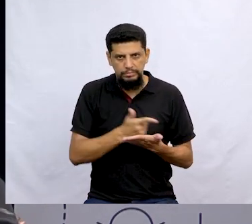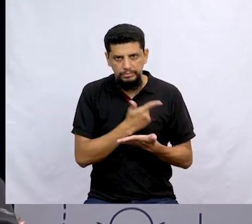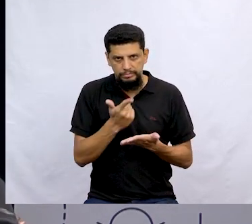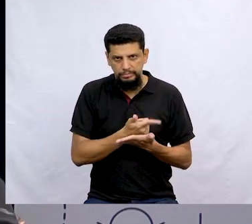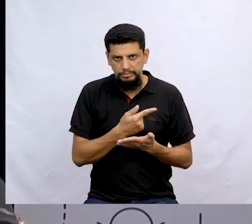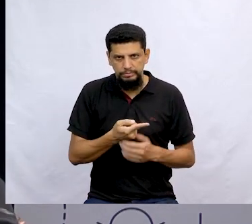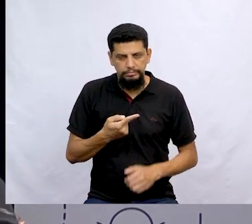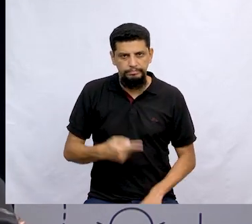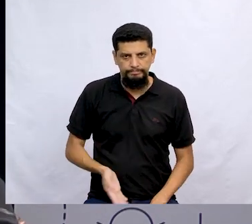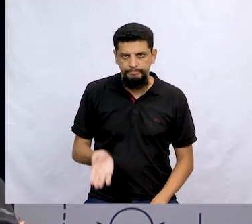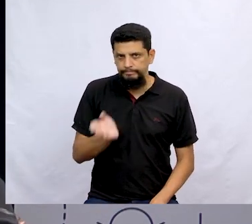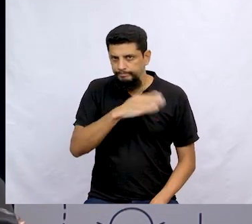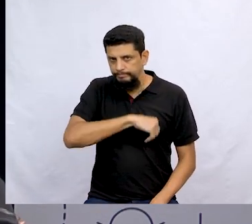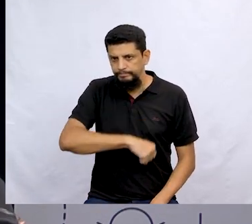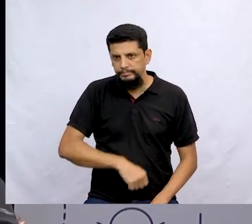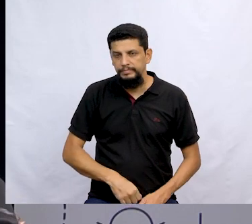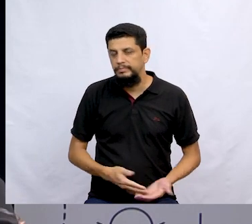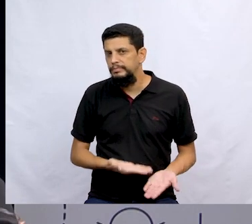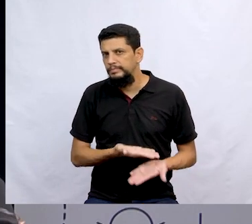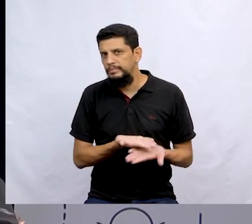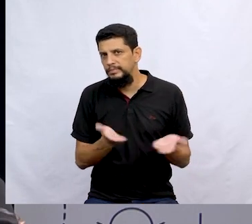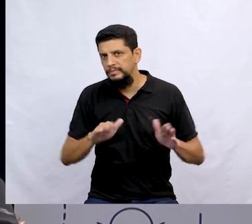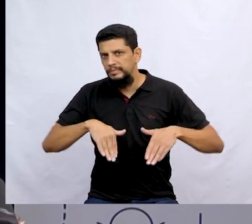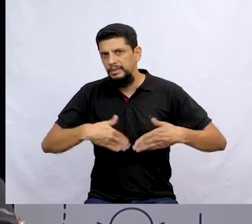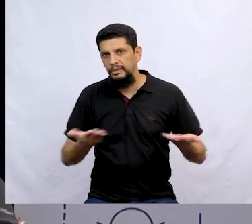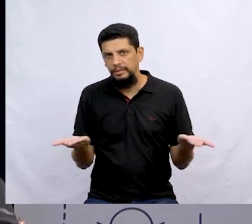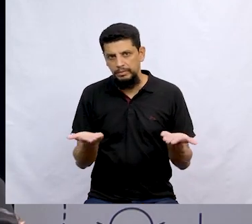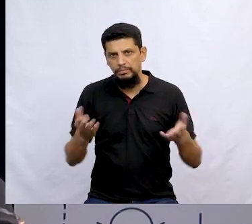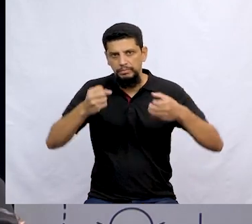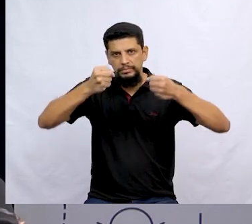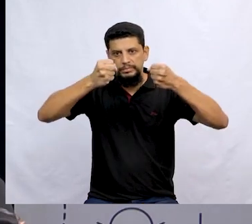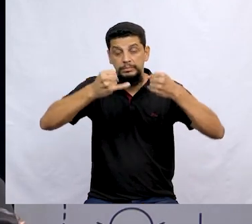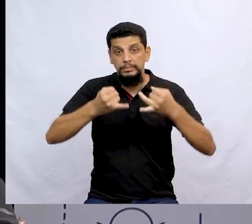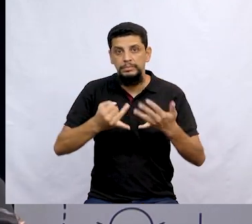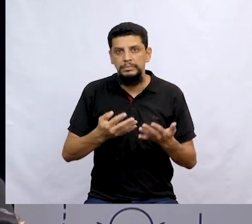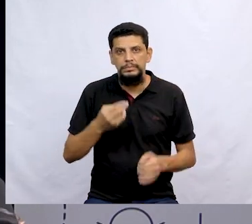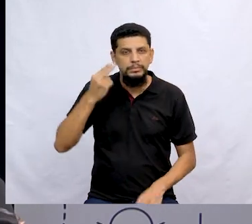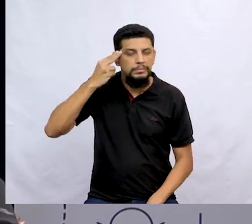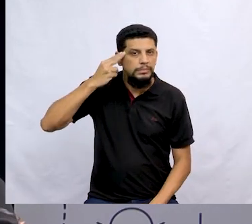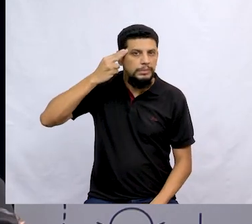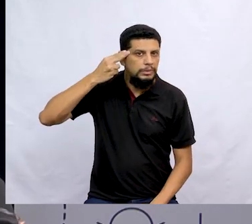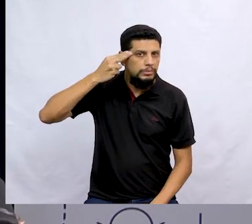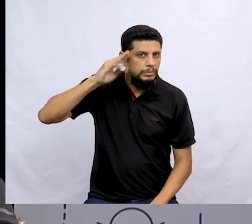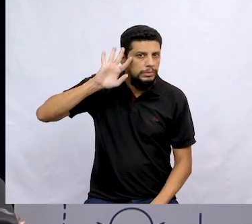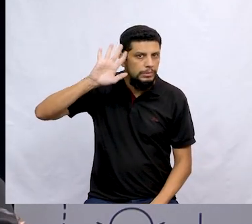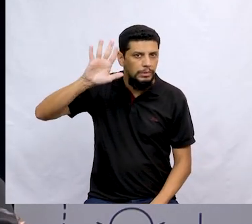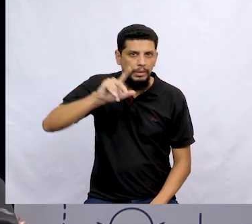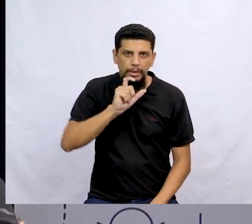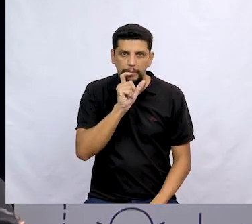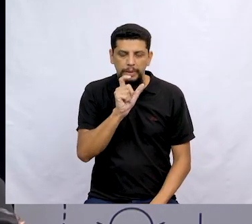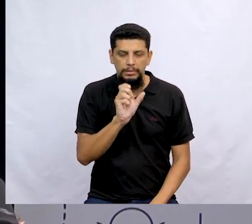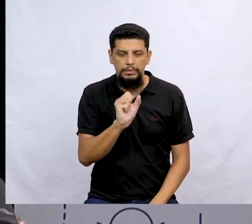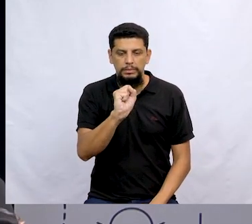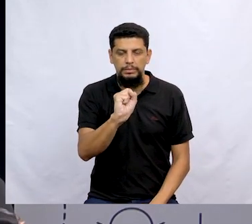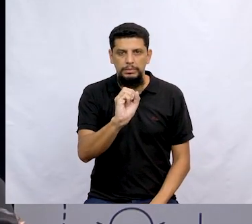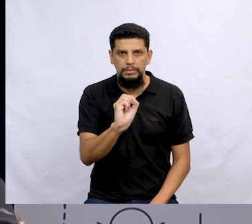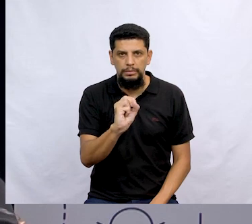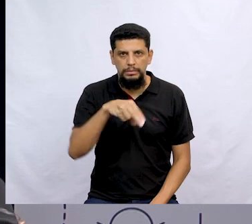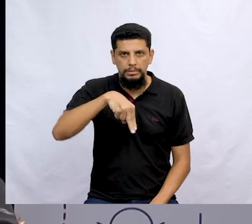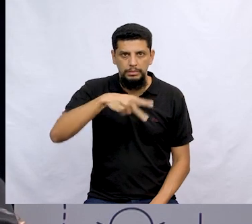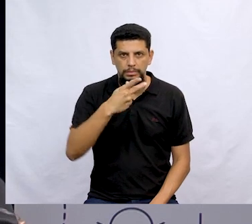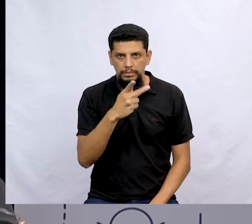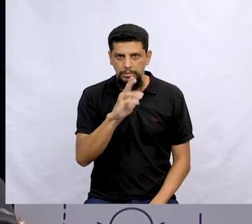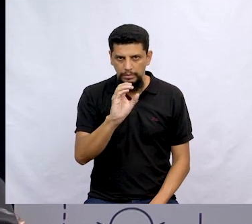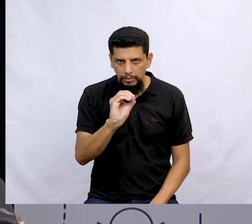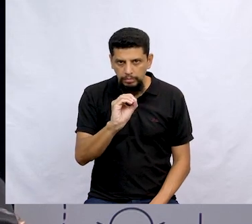juntos, então? Vamos lá. Gente, então, como eu falei, sonho, quando a gente fala essa palavra, vem alguns sentidos na nossa